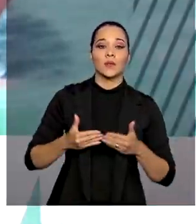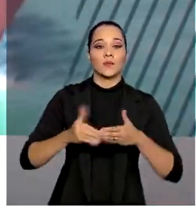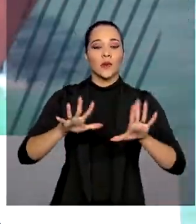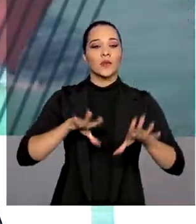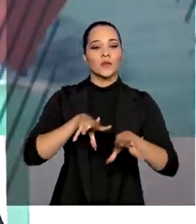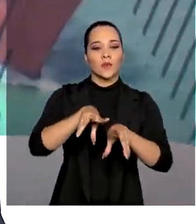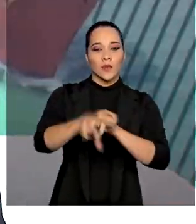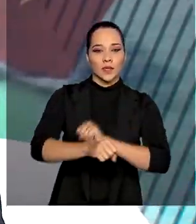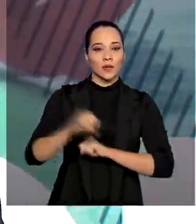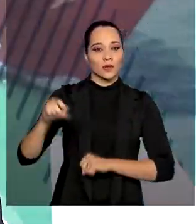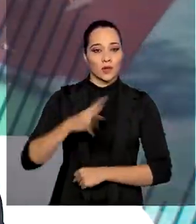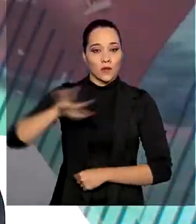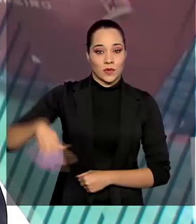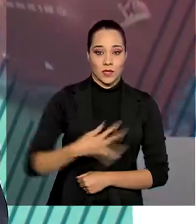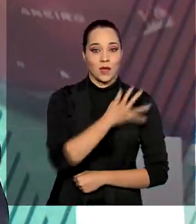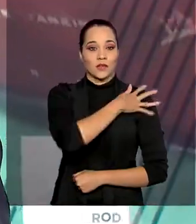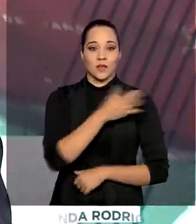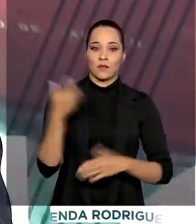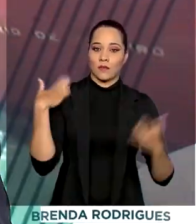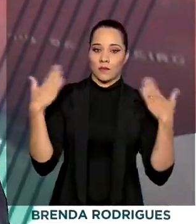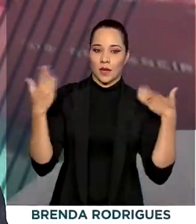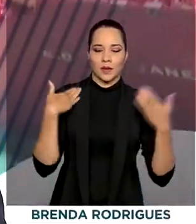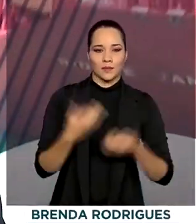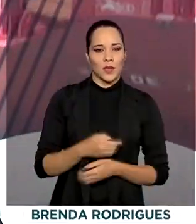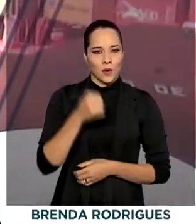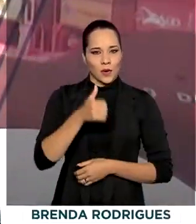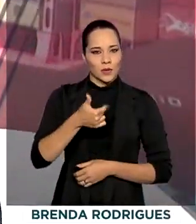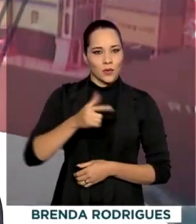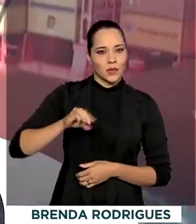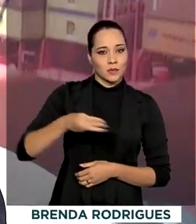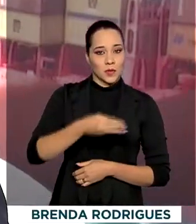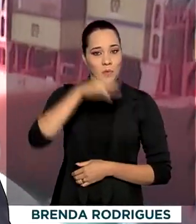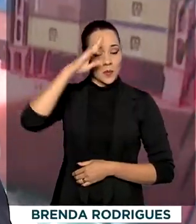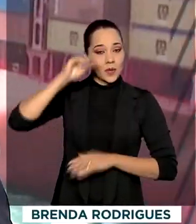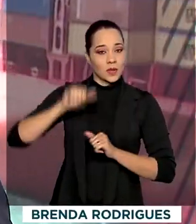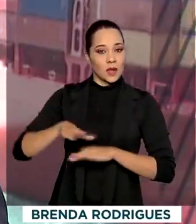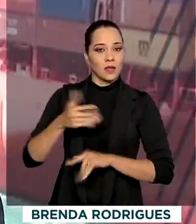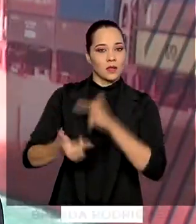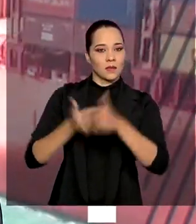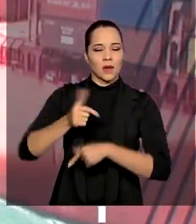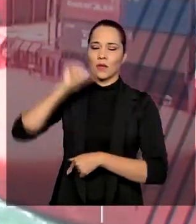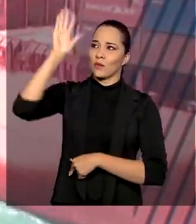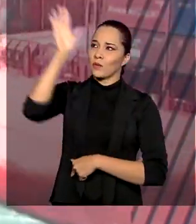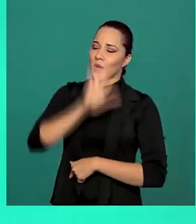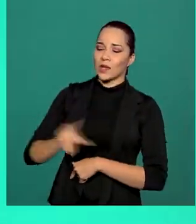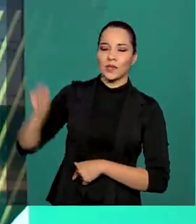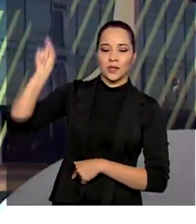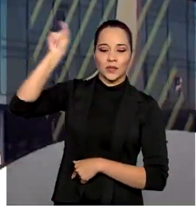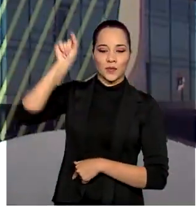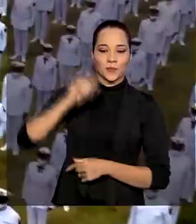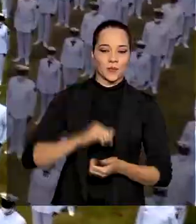de formação de novos sargentos da Marinha. São quase dois mil militares que vão atuar em todo o país.